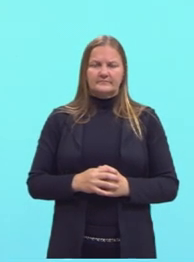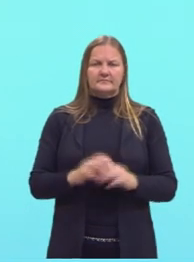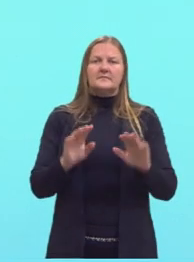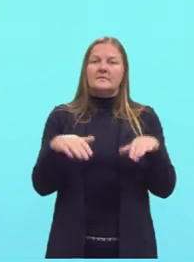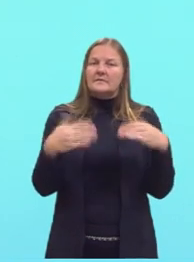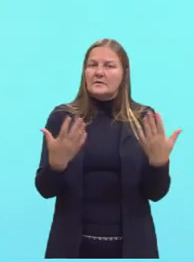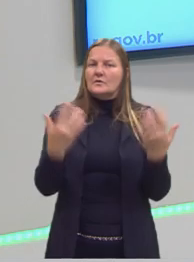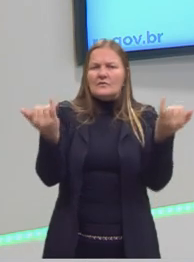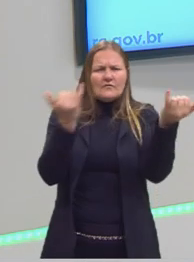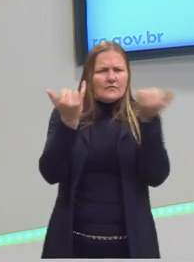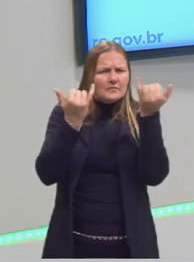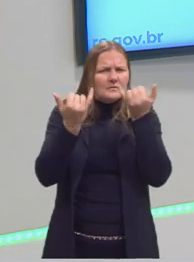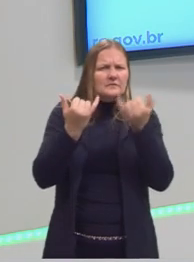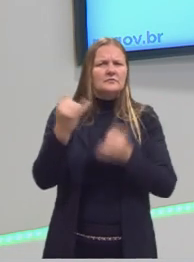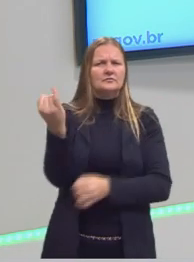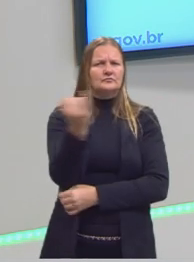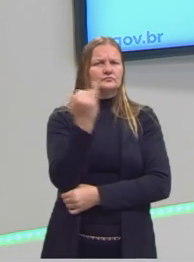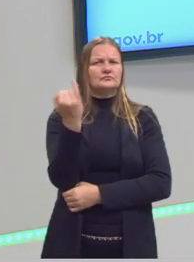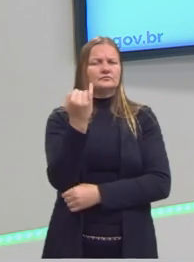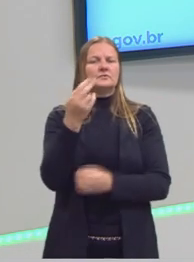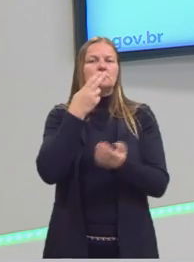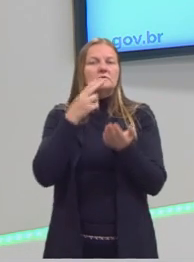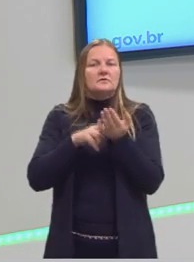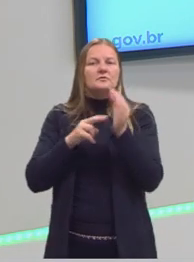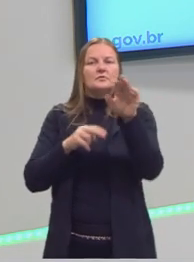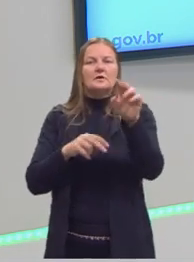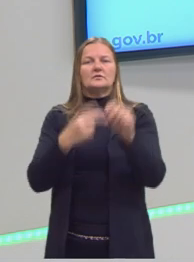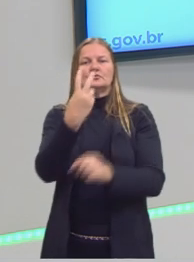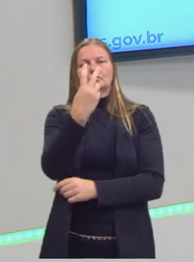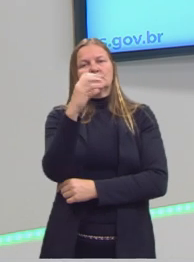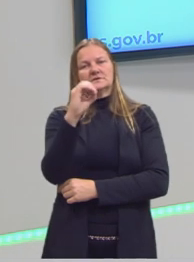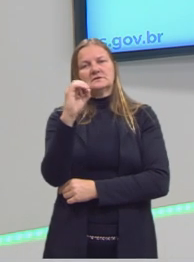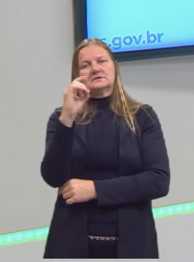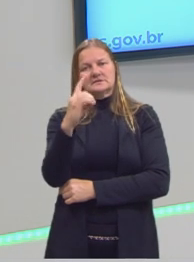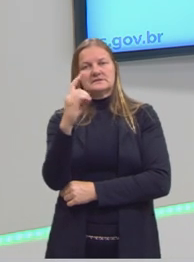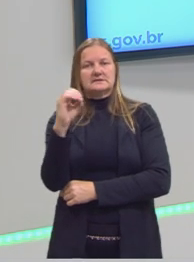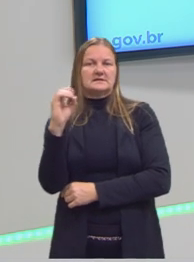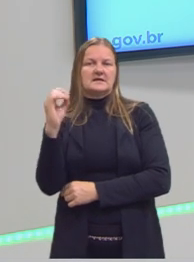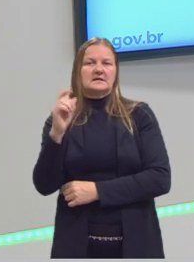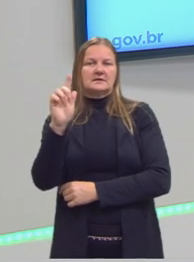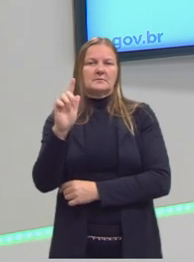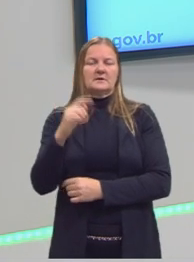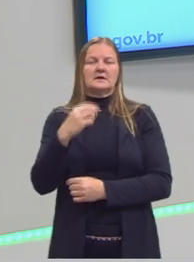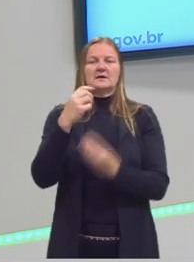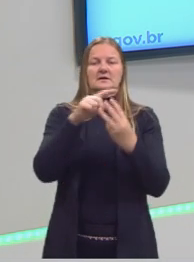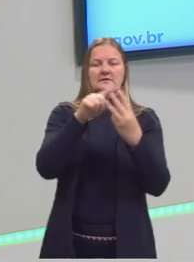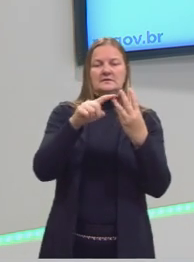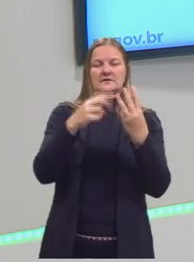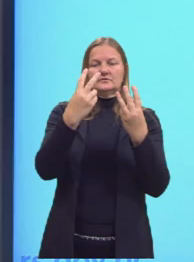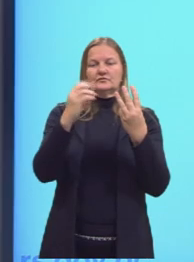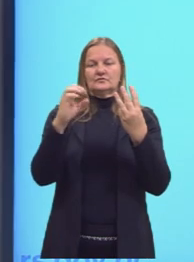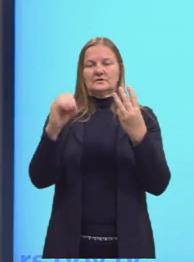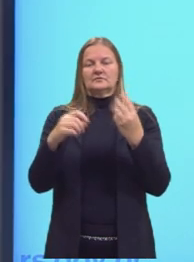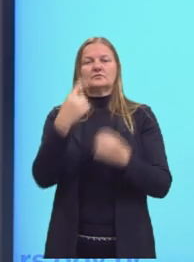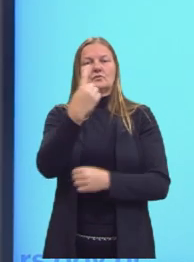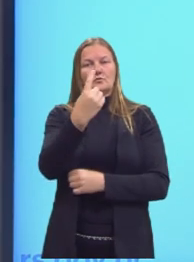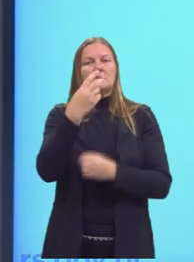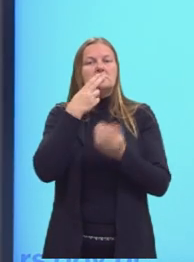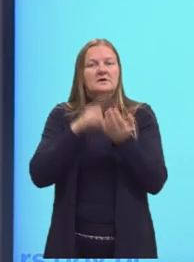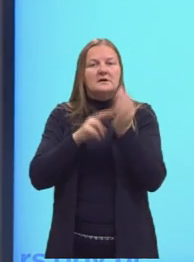tenho as informações, as cartas, né? Duas de 100, três de 200 e uma de 350.